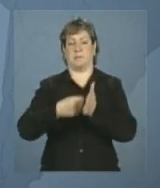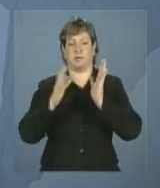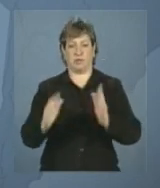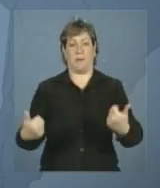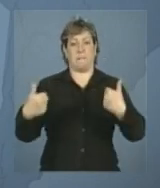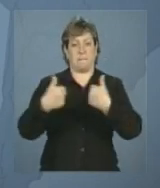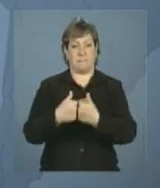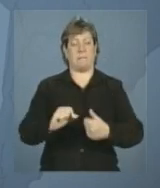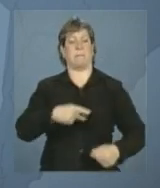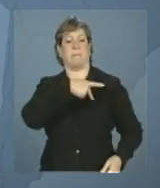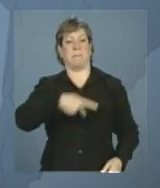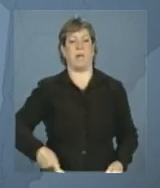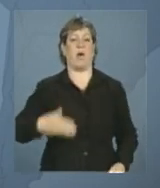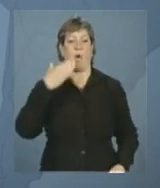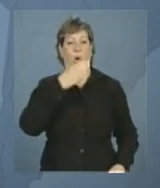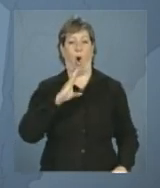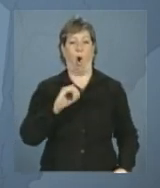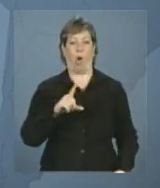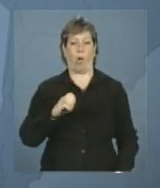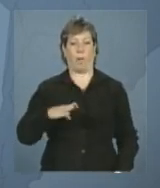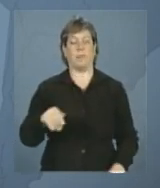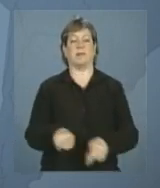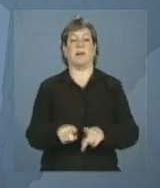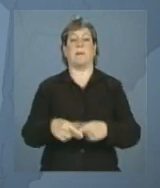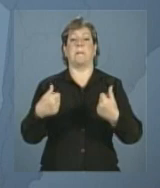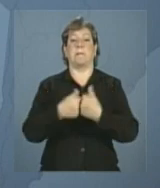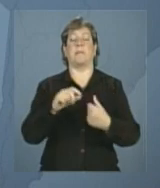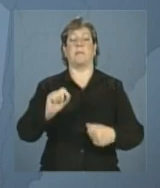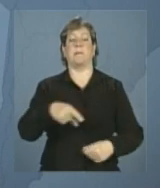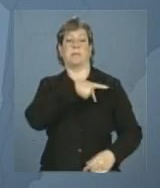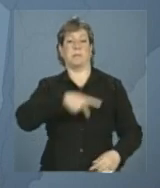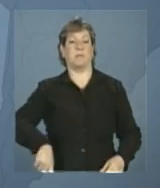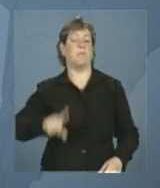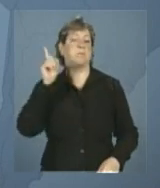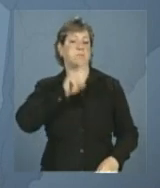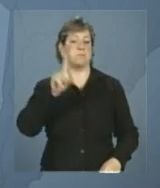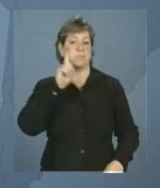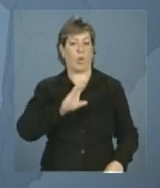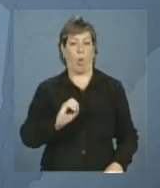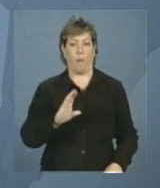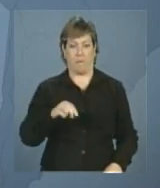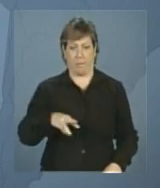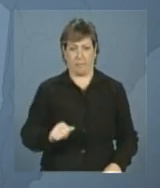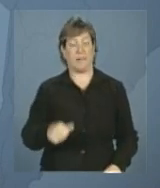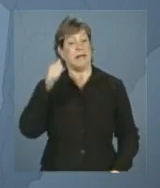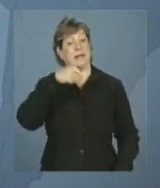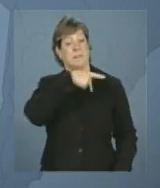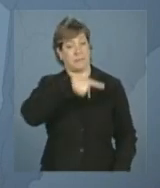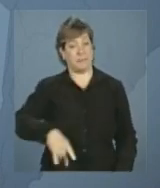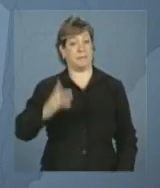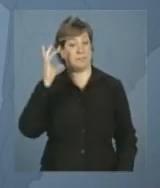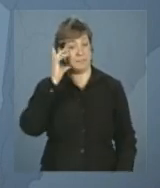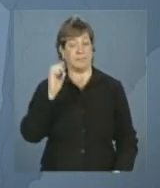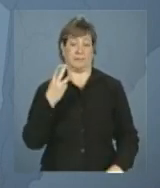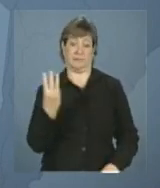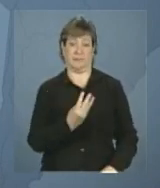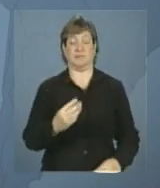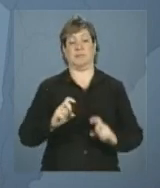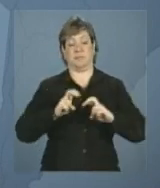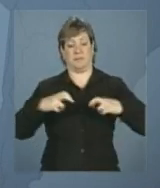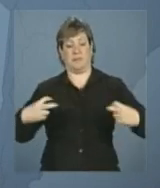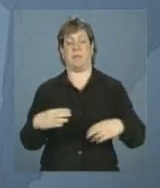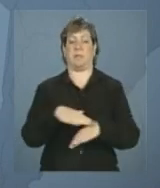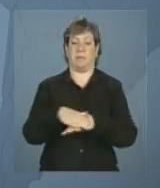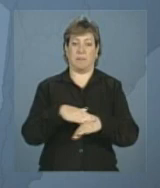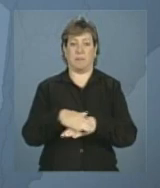dos presidentes da Colômbia, Juan Manuel Santos e dos Estados Unidos, Barack Obama. A presidente do Brasil, Dilma Rousseff, defendeu a